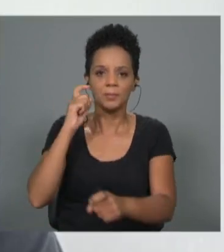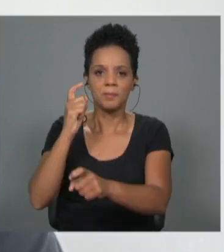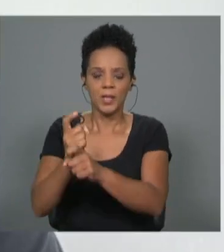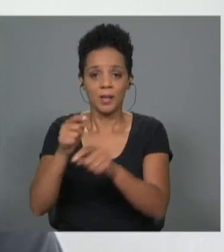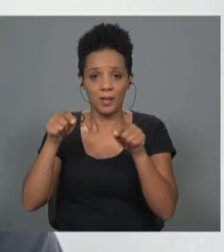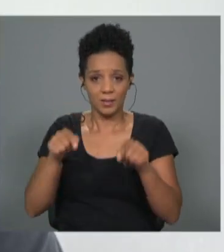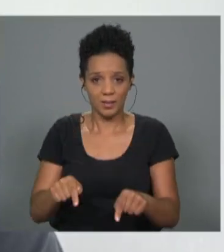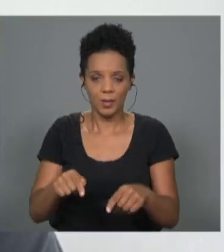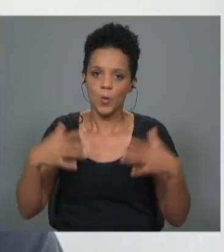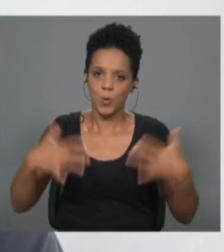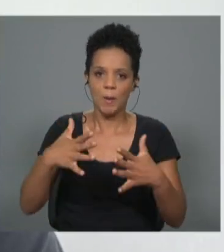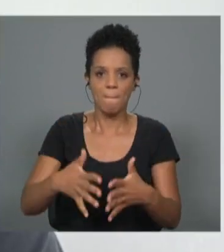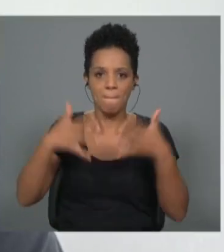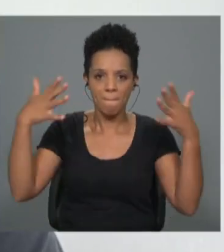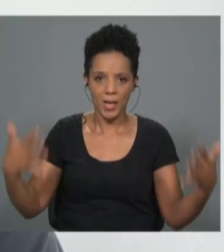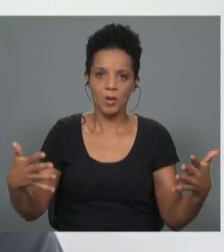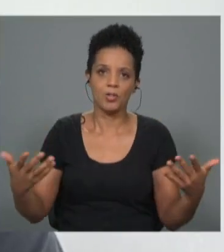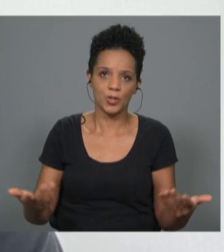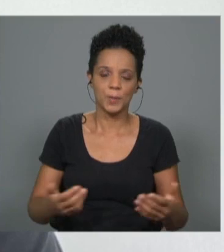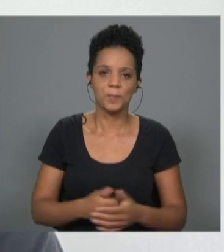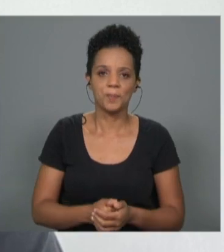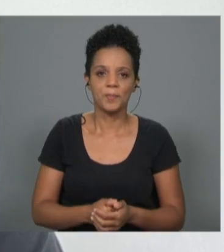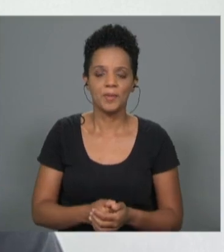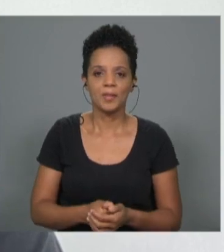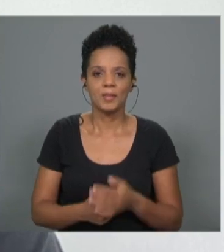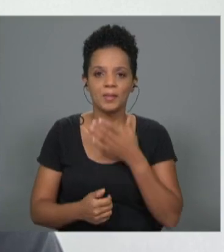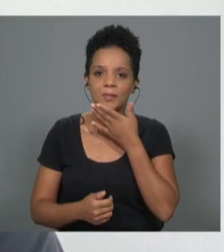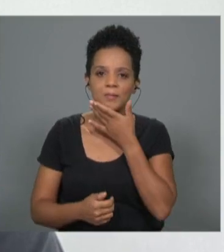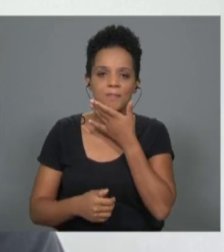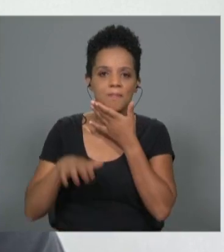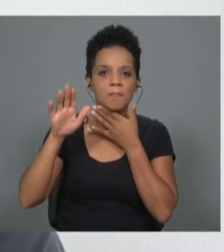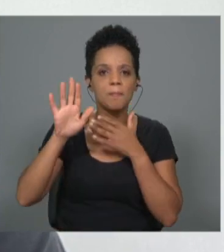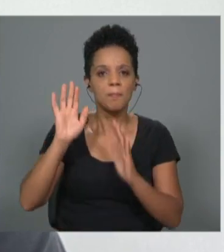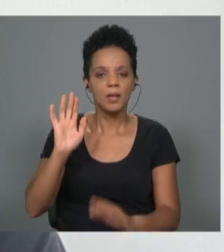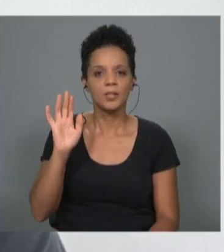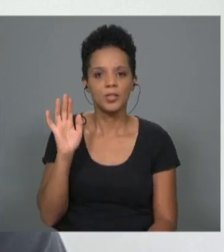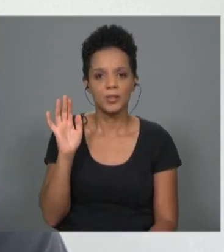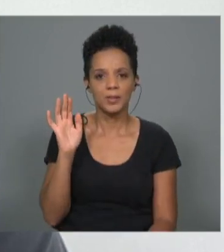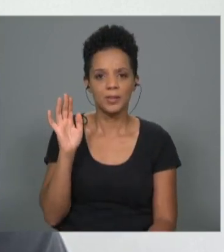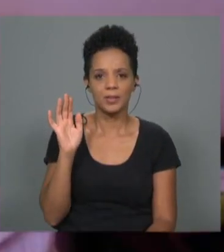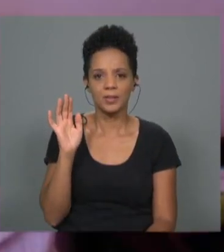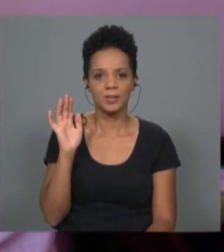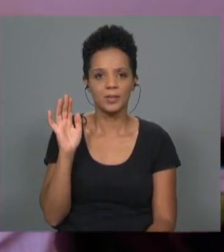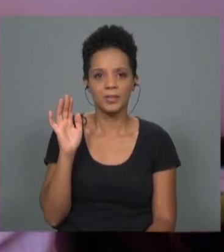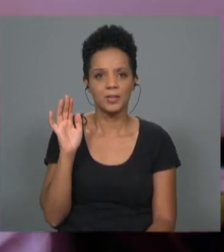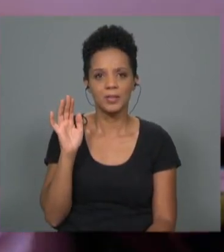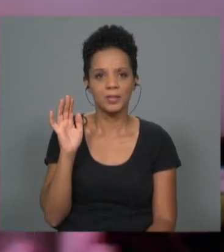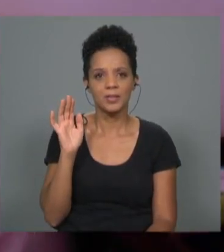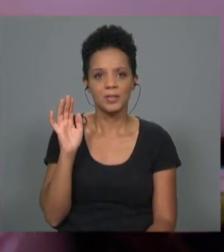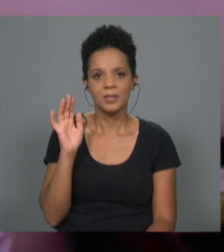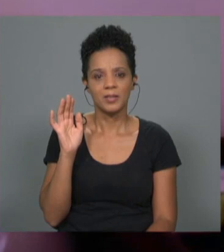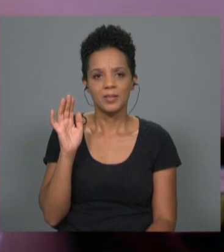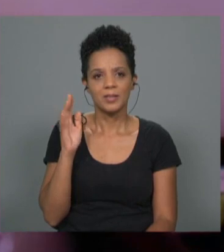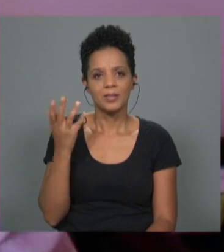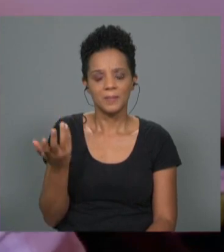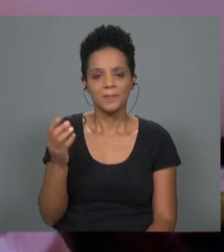são muito maiores, não é? Mas sem dúvida alguma que... e até... portanto,